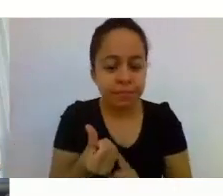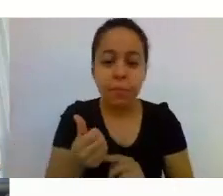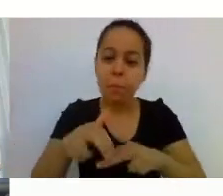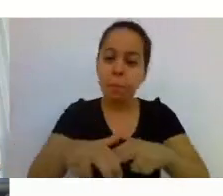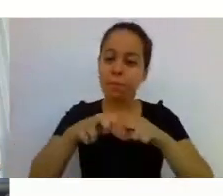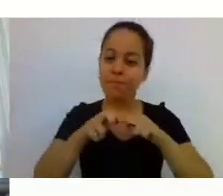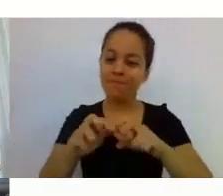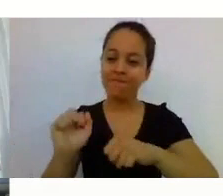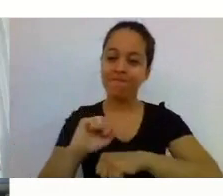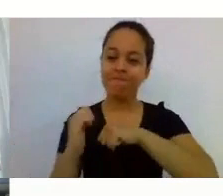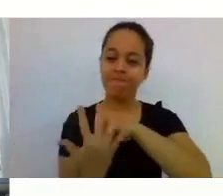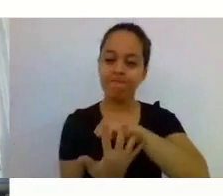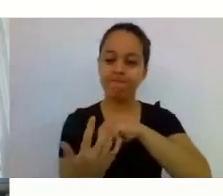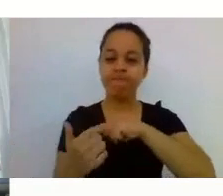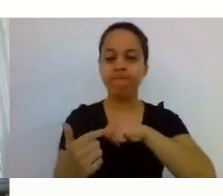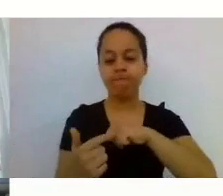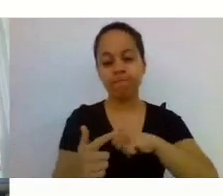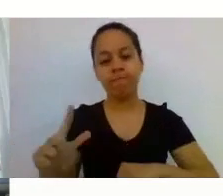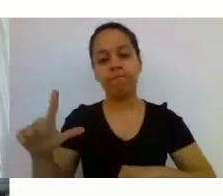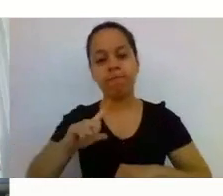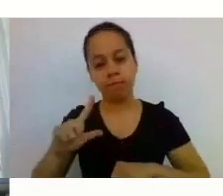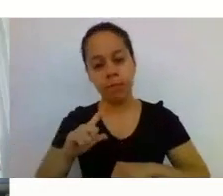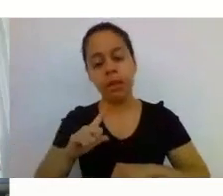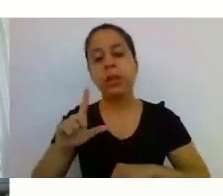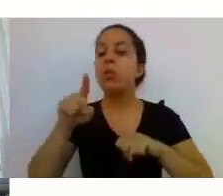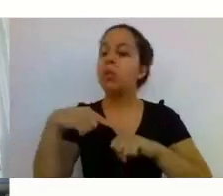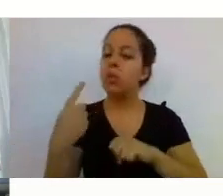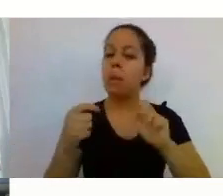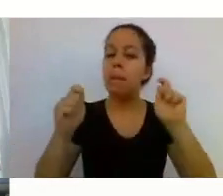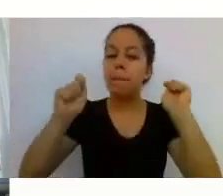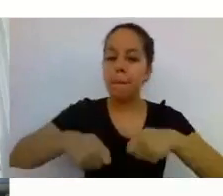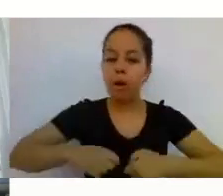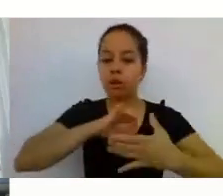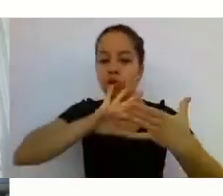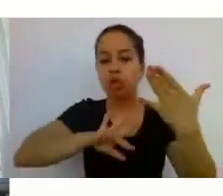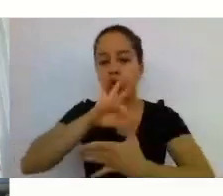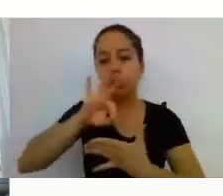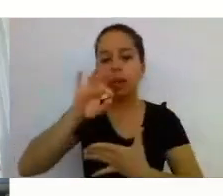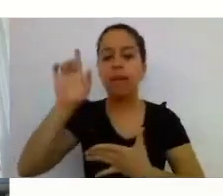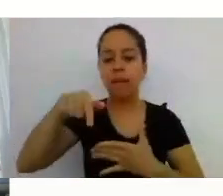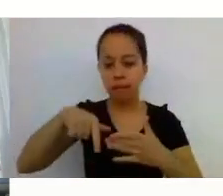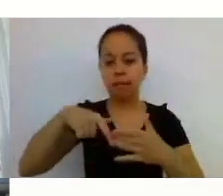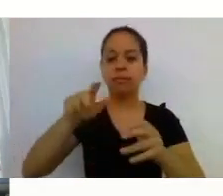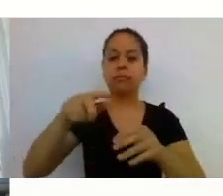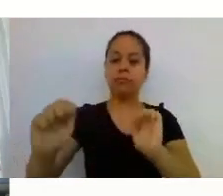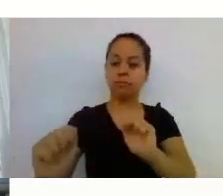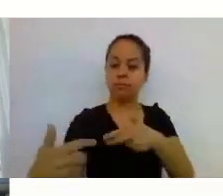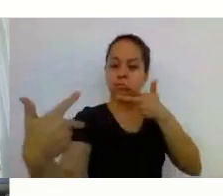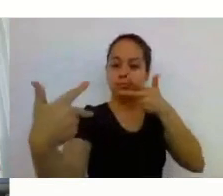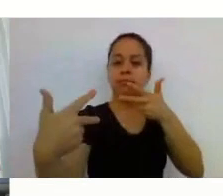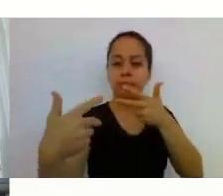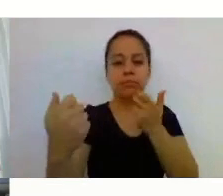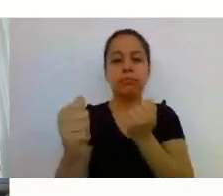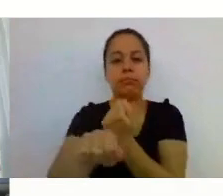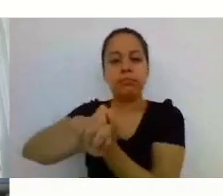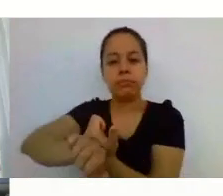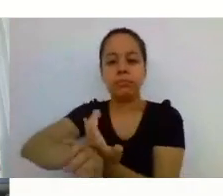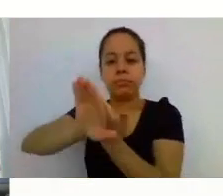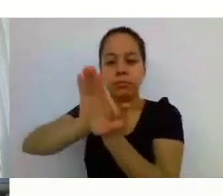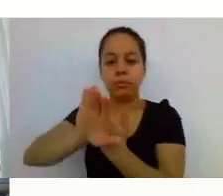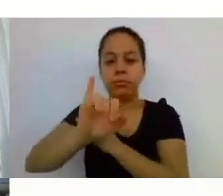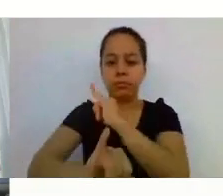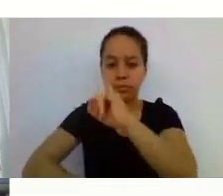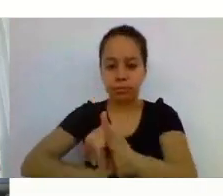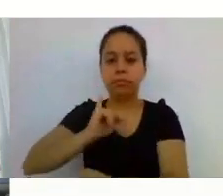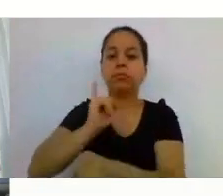causada pelo novo coronavírus, o sorteio poderá ser realizado, excepcionalmente, de forma online,